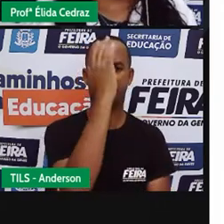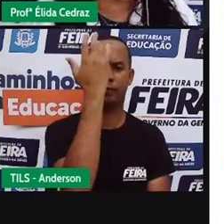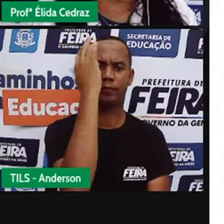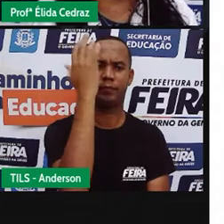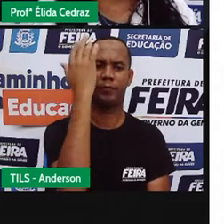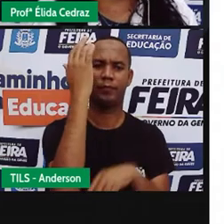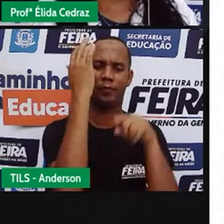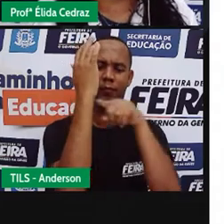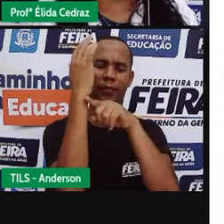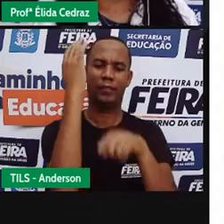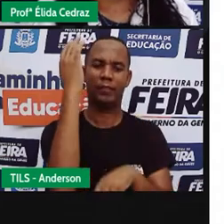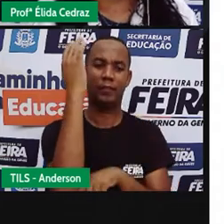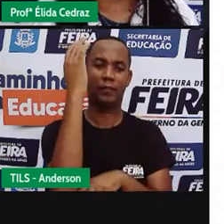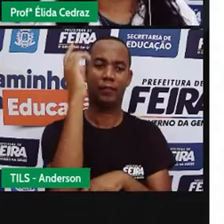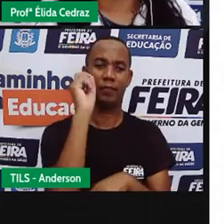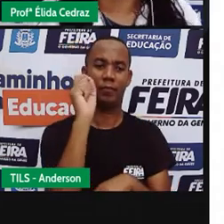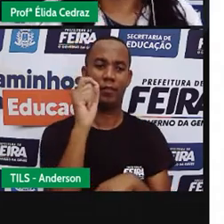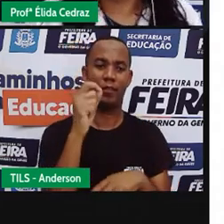também é resistente.